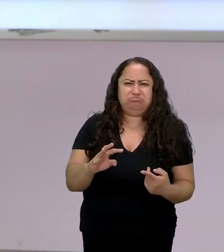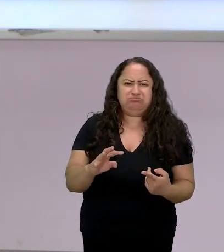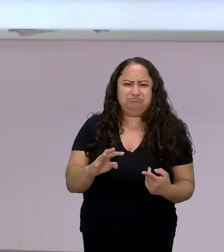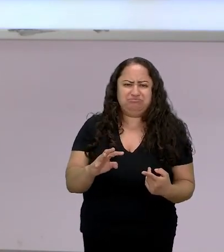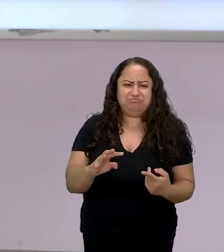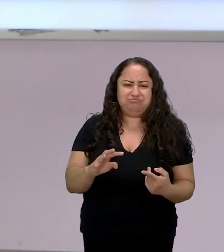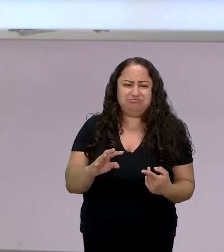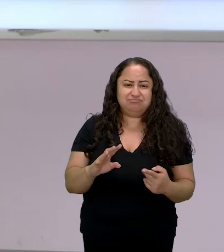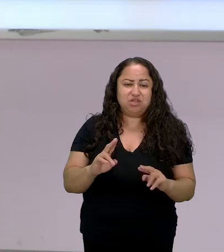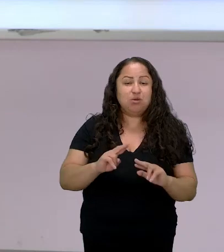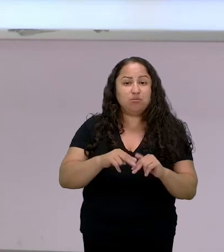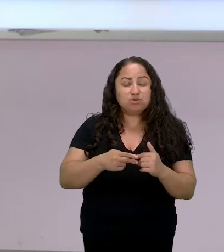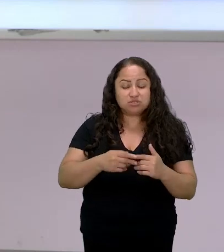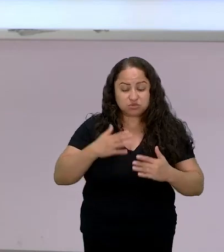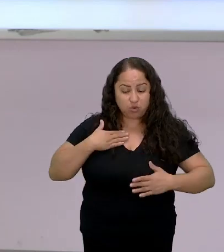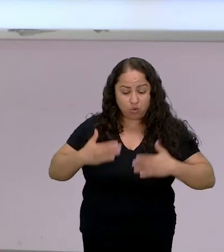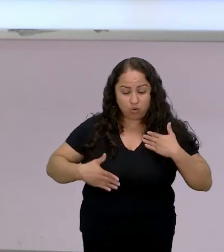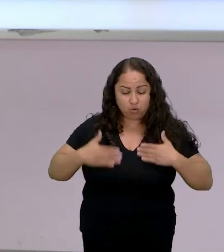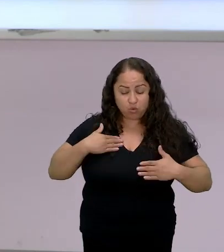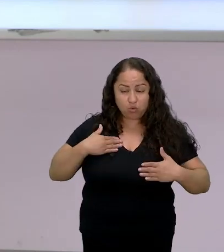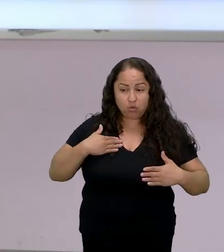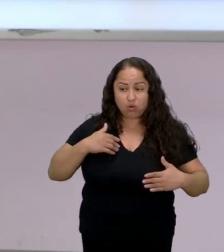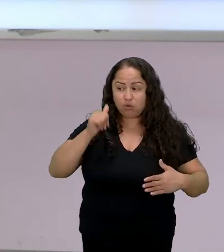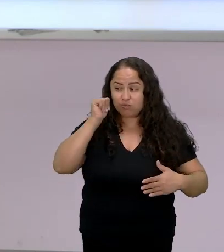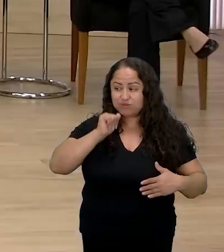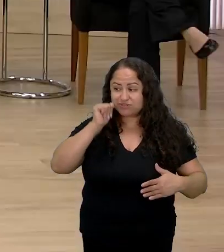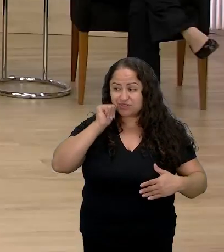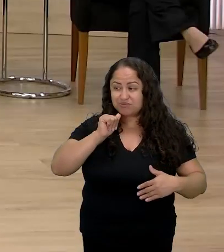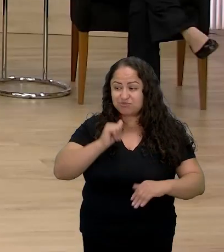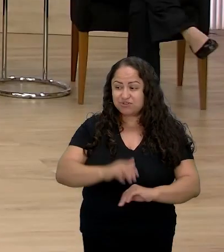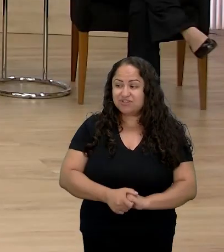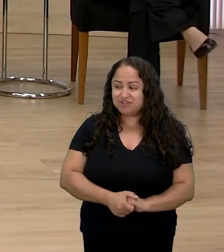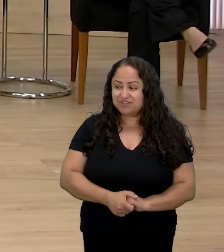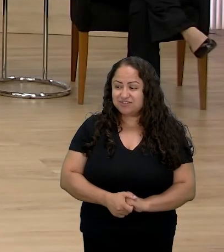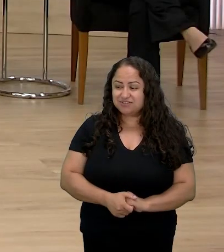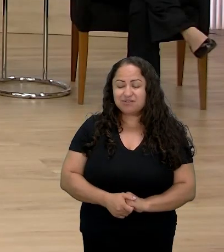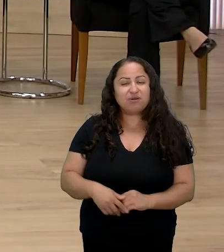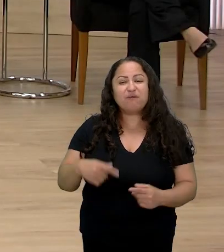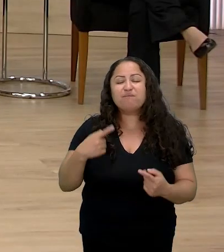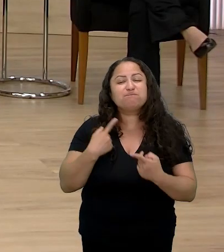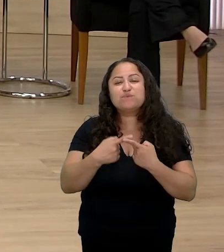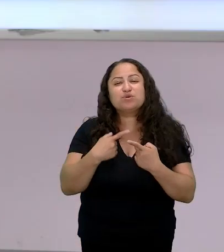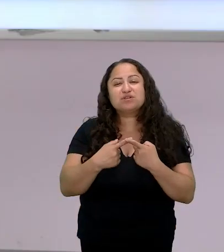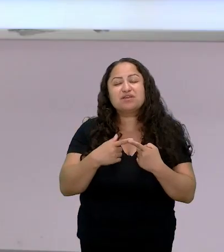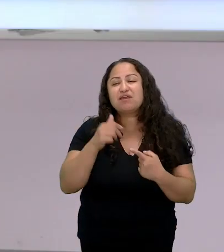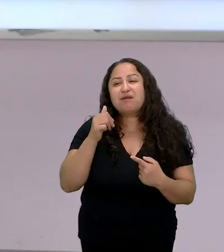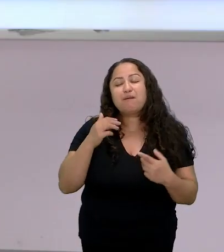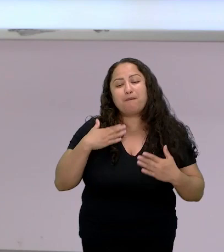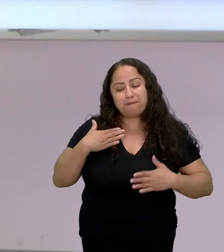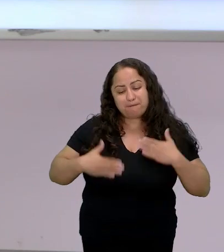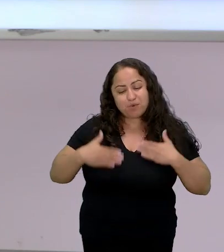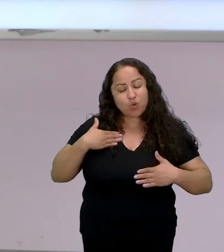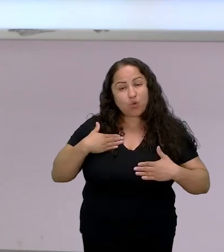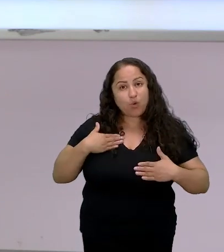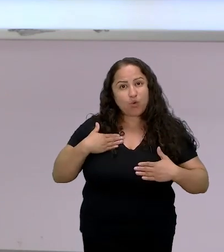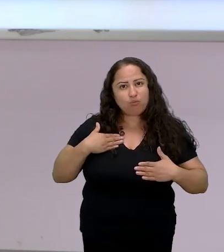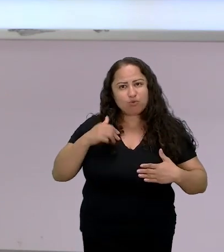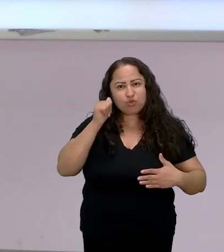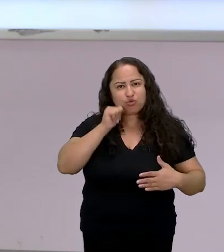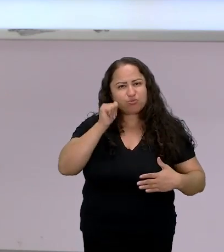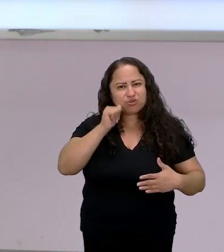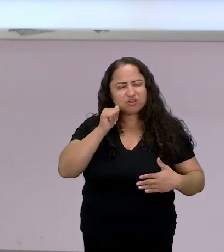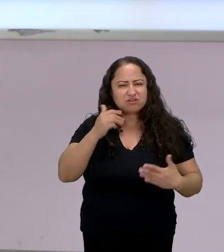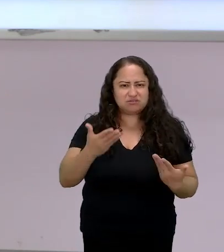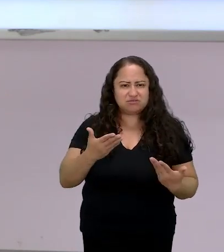olha o corpo da mulher vou fazendo um né pra que que serve o corpo de uma mulher né então a